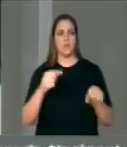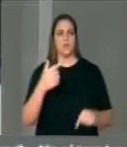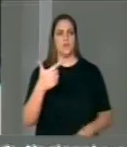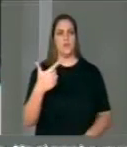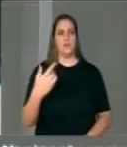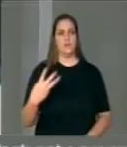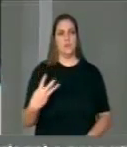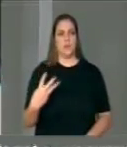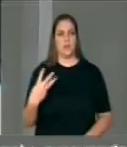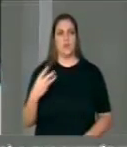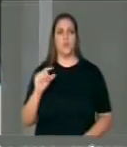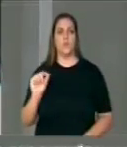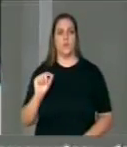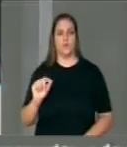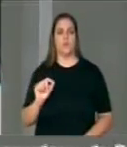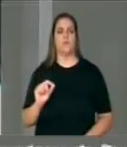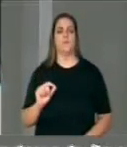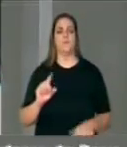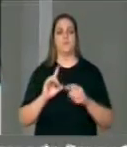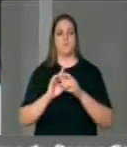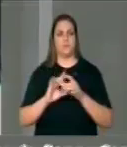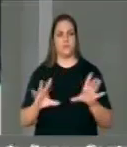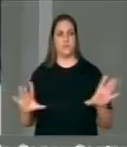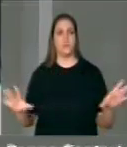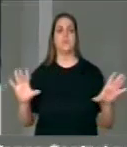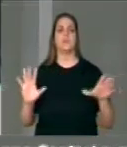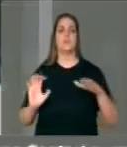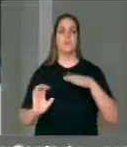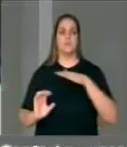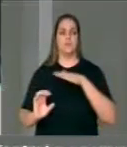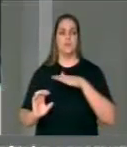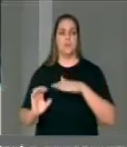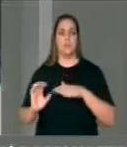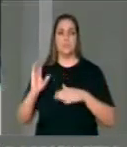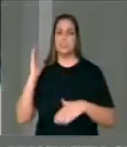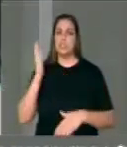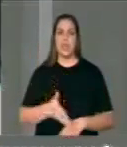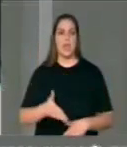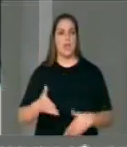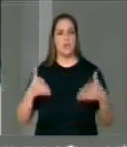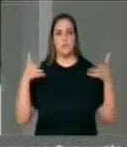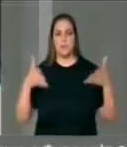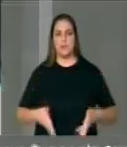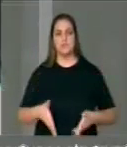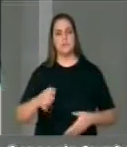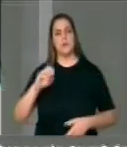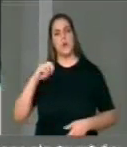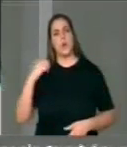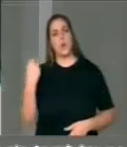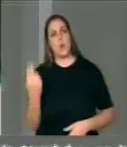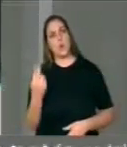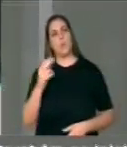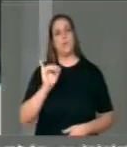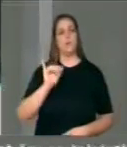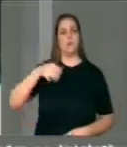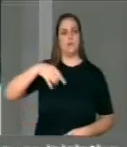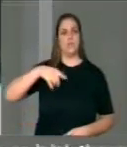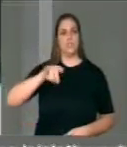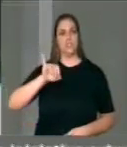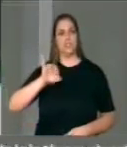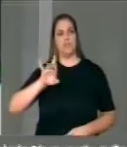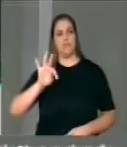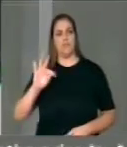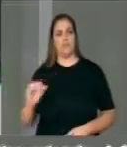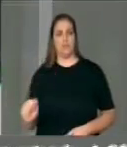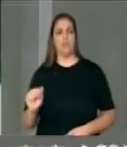dito é permitida a participação direta e indireta inclusive controle